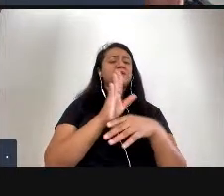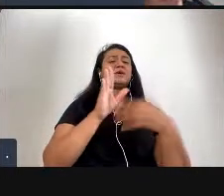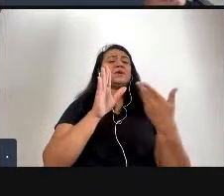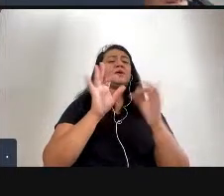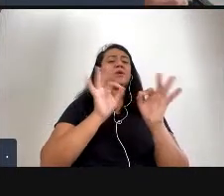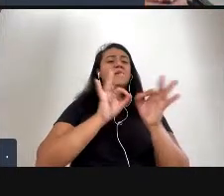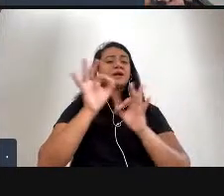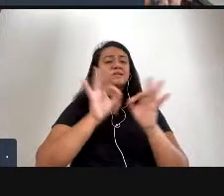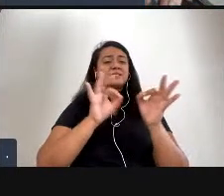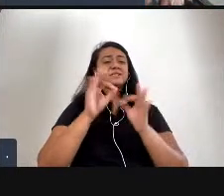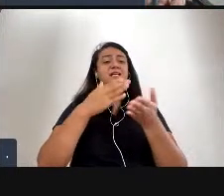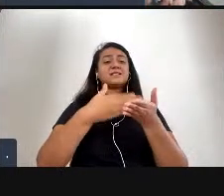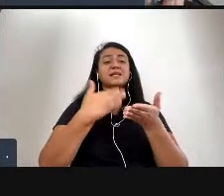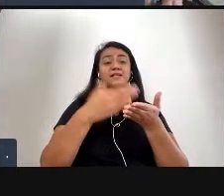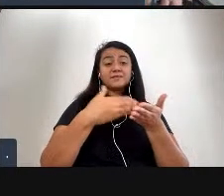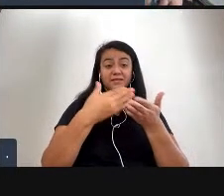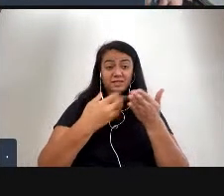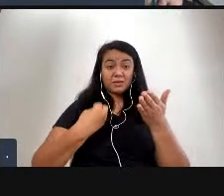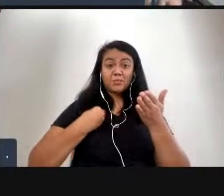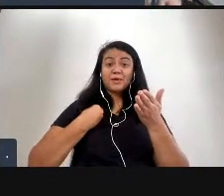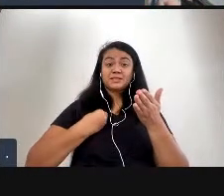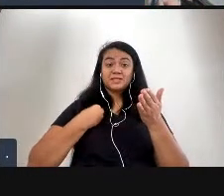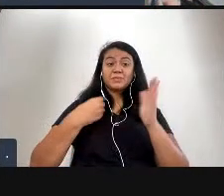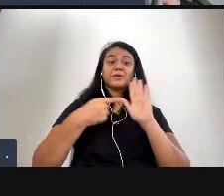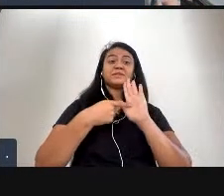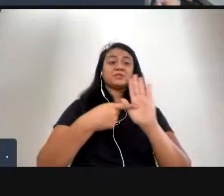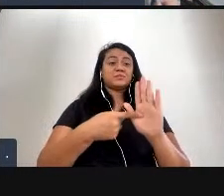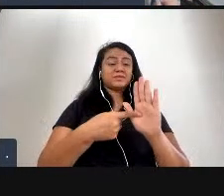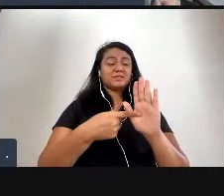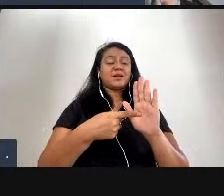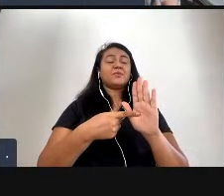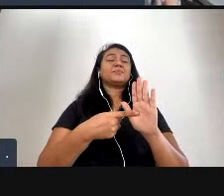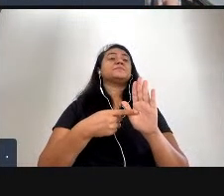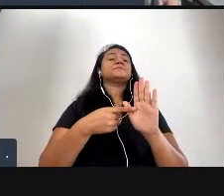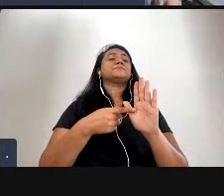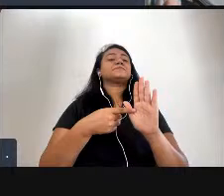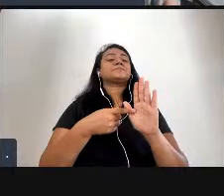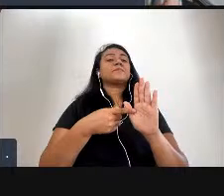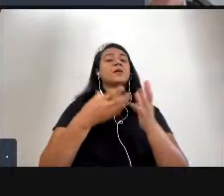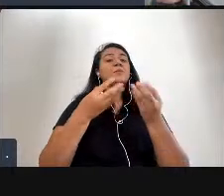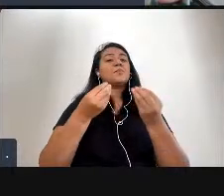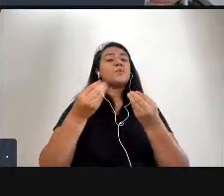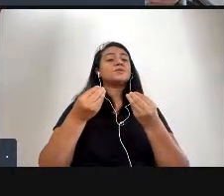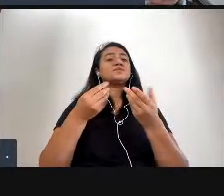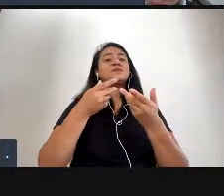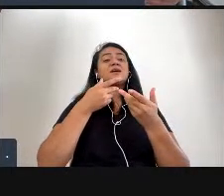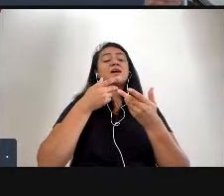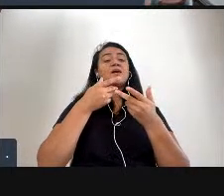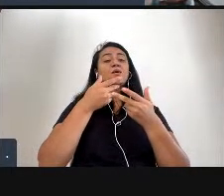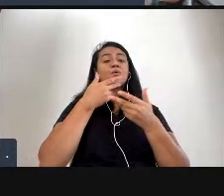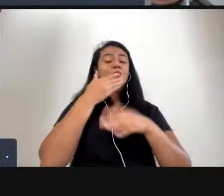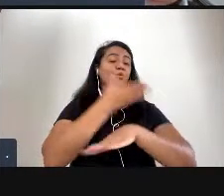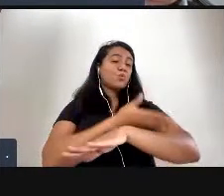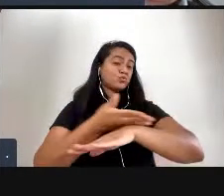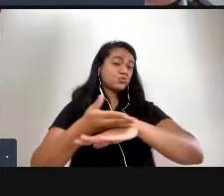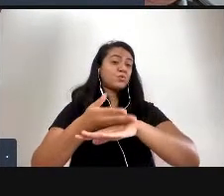participar da exposição muito se diz que a exposição que foi